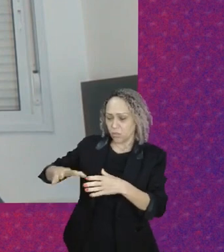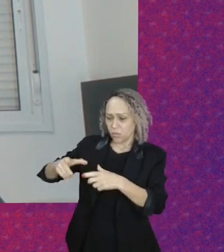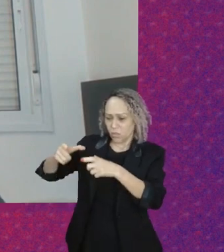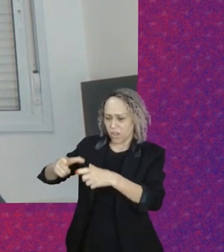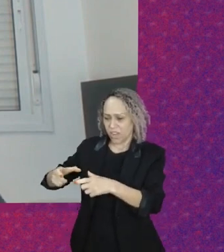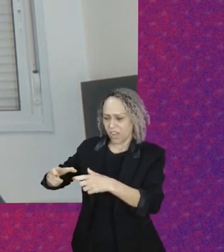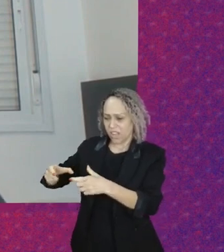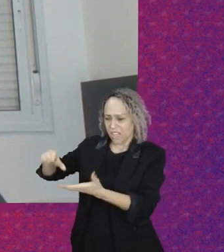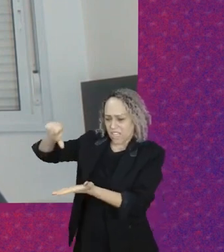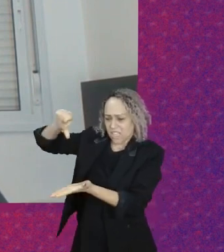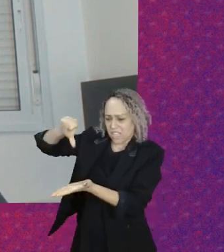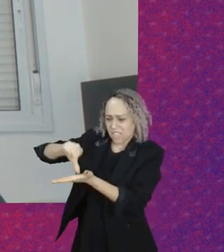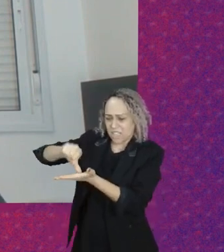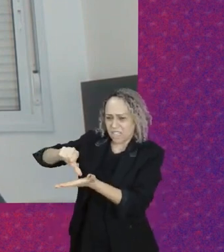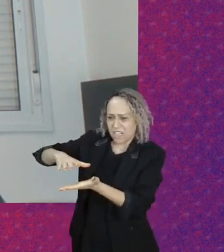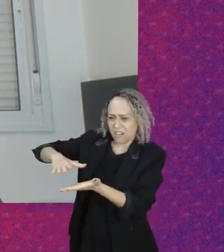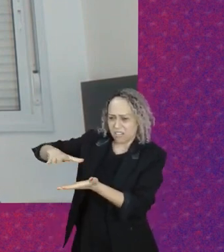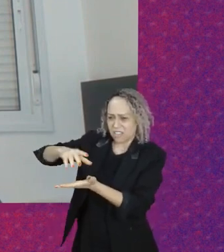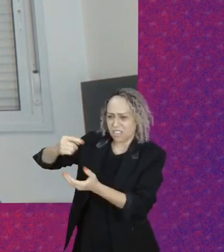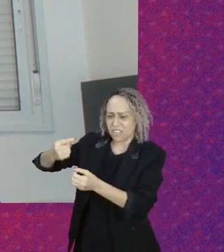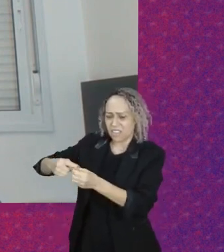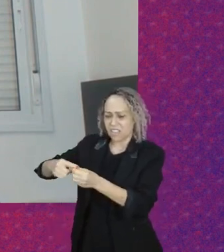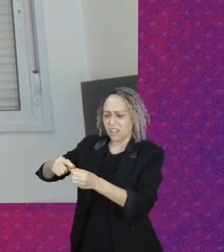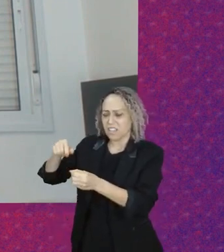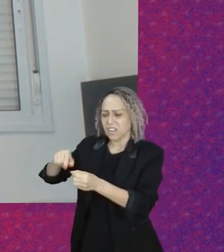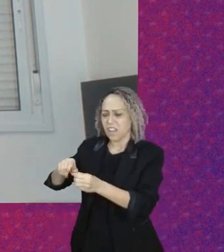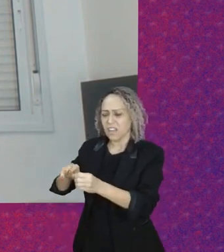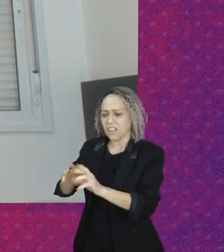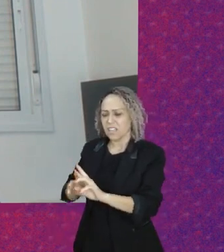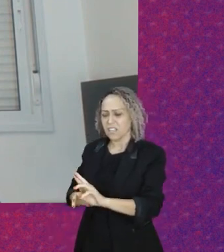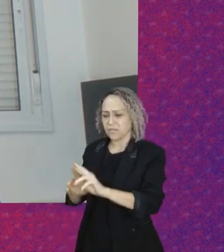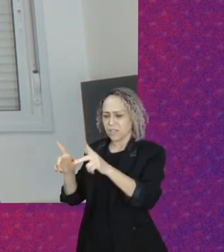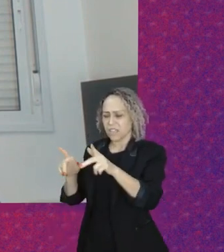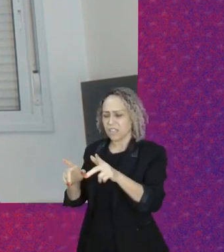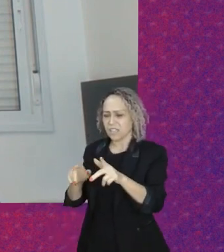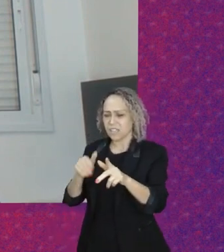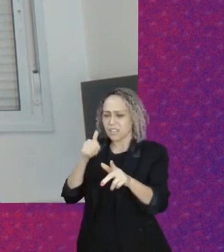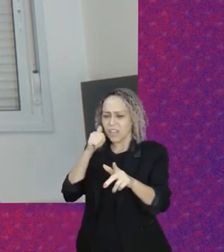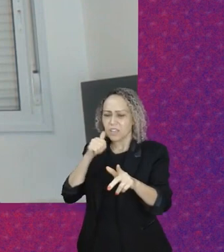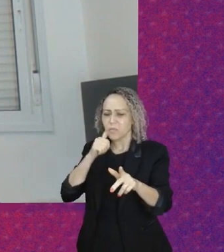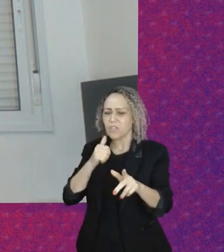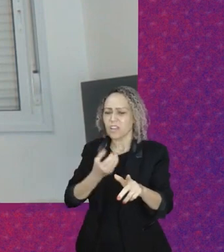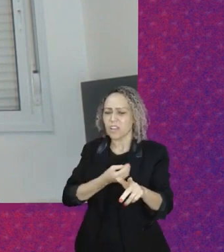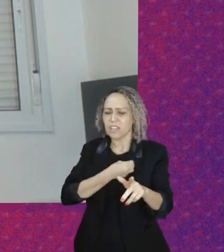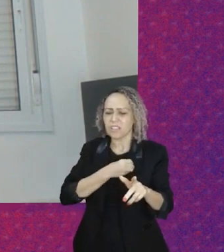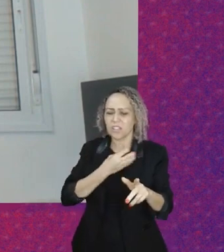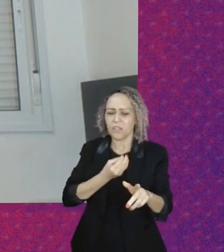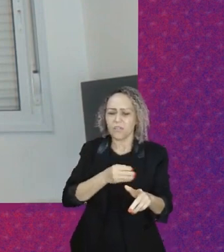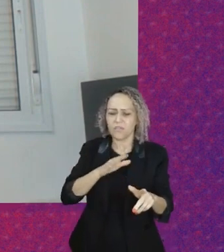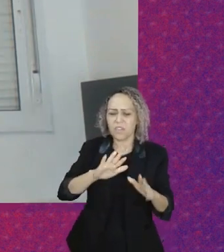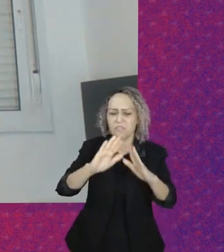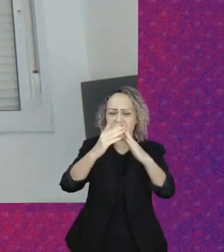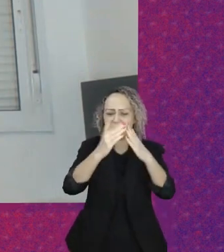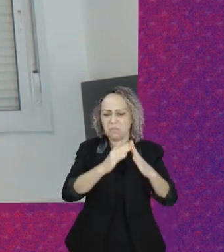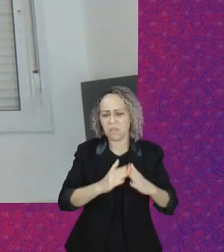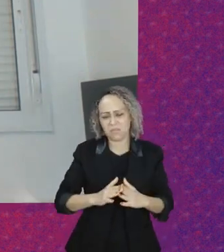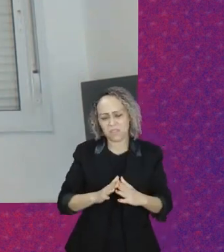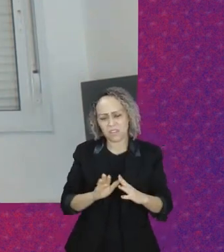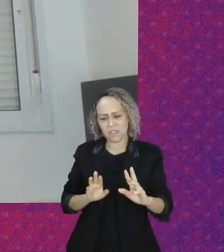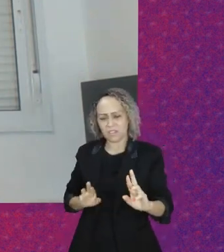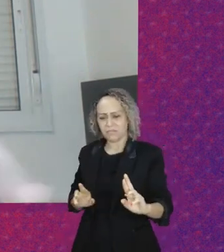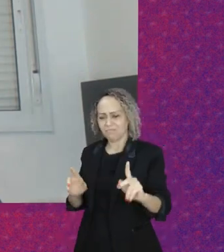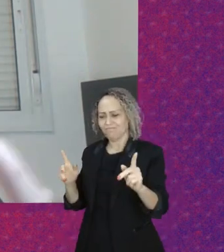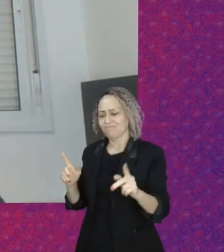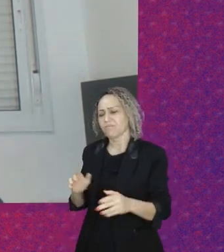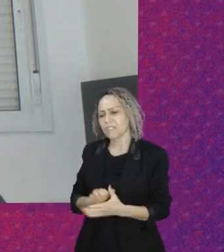que vive nas periferias se apropria da cidade. Então, o outro ponto, além